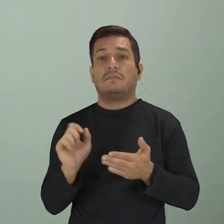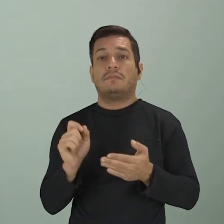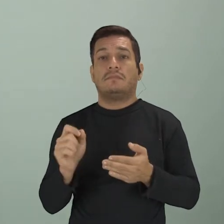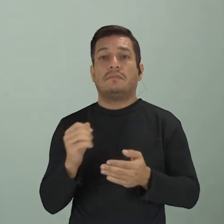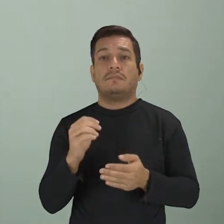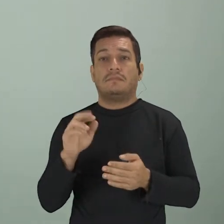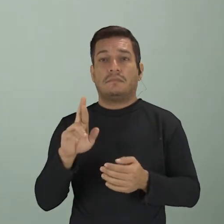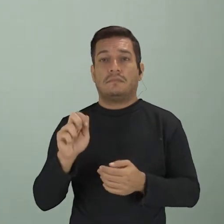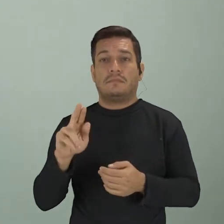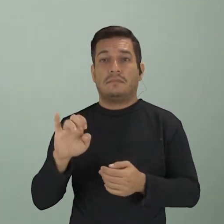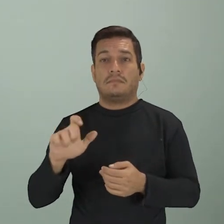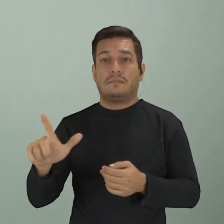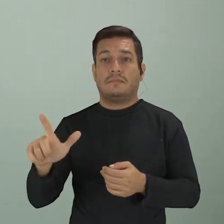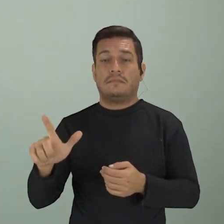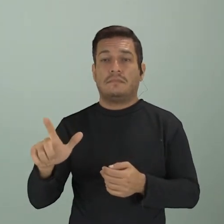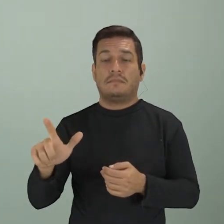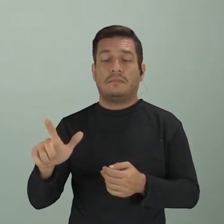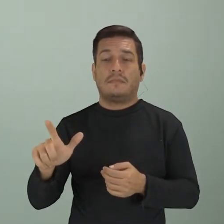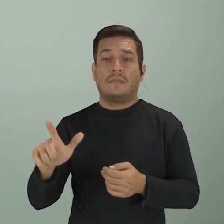racial, ele vai trazer